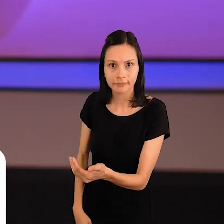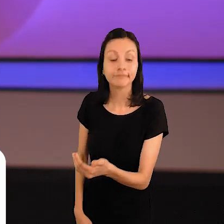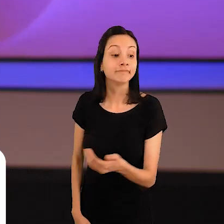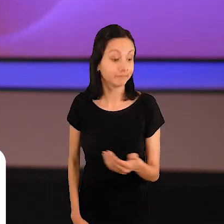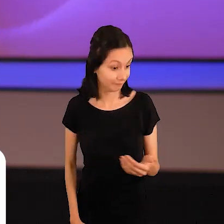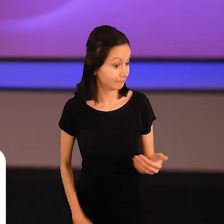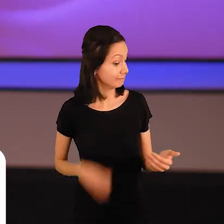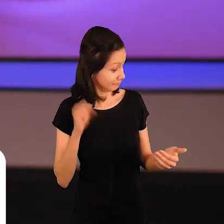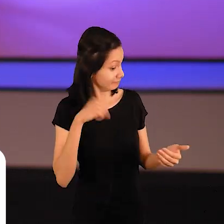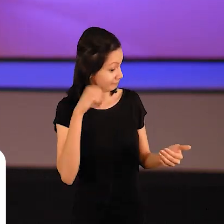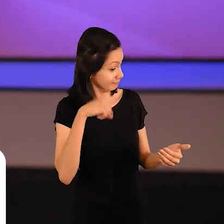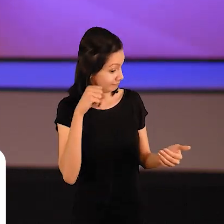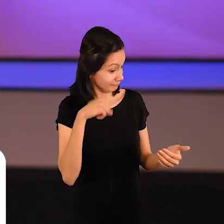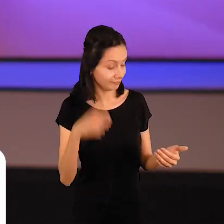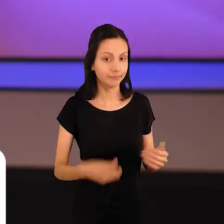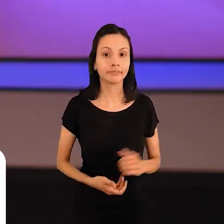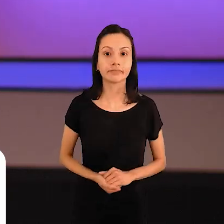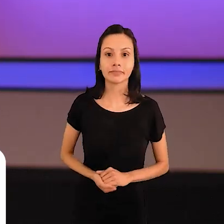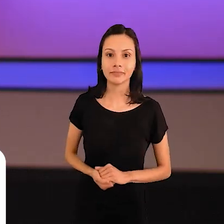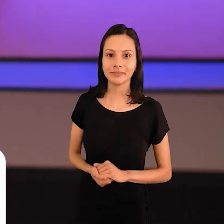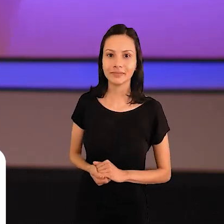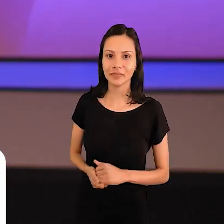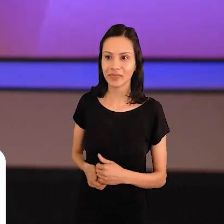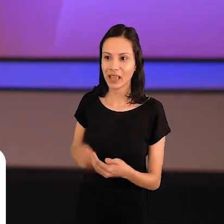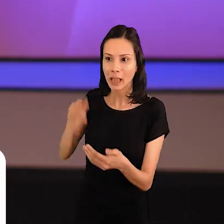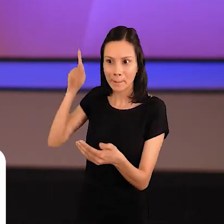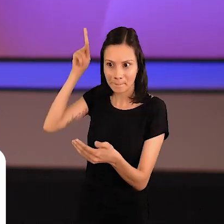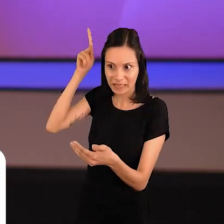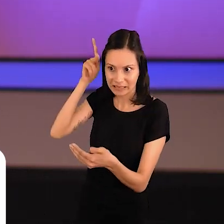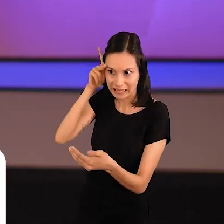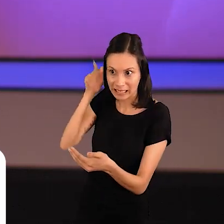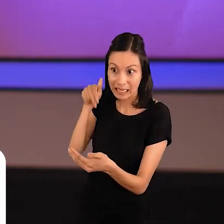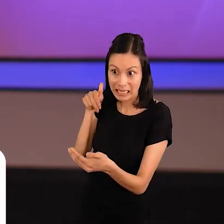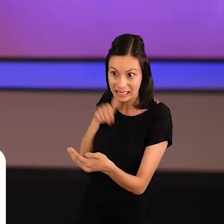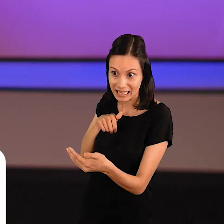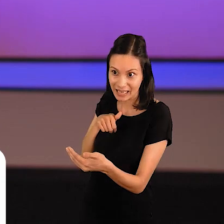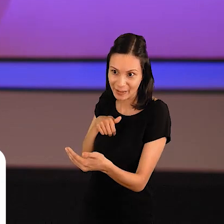Uhum... E a princesa, toda envergonhada...